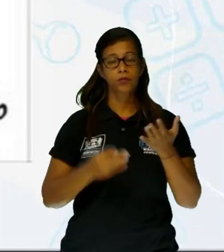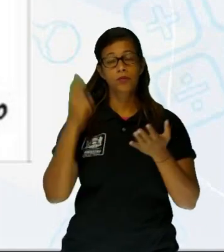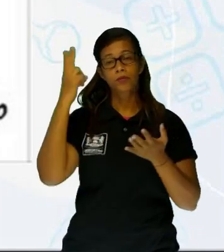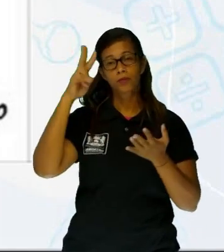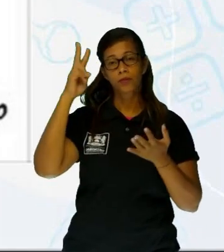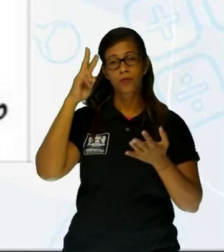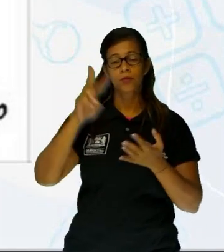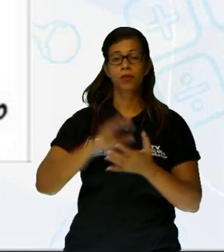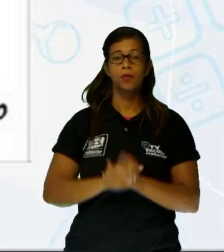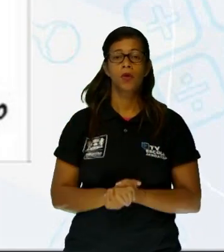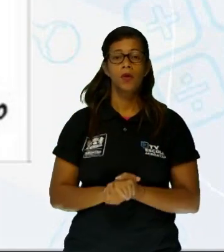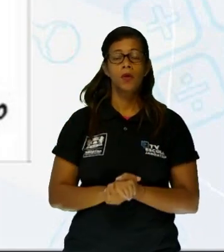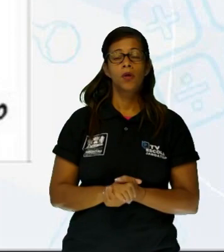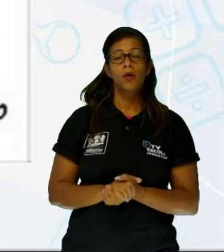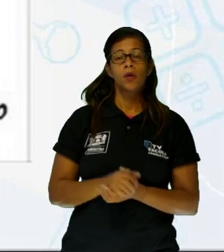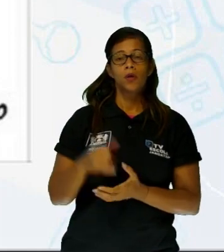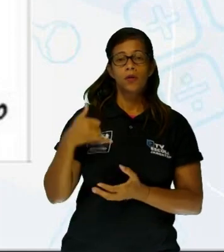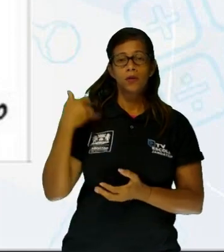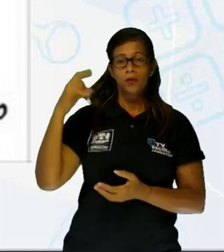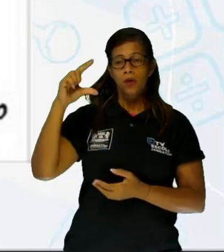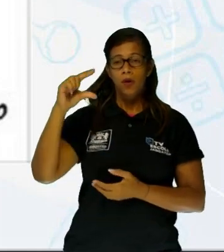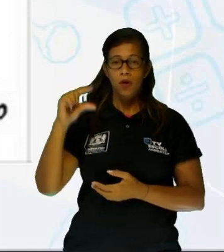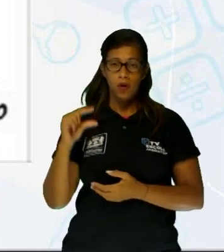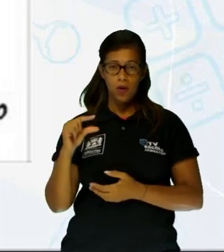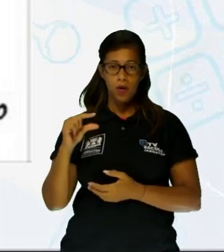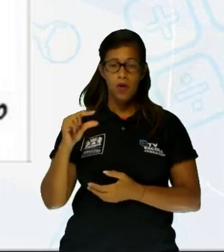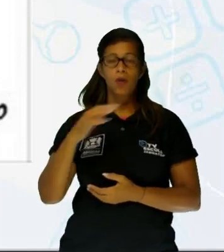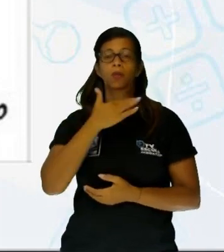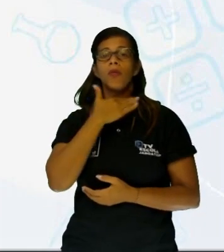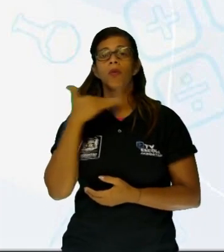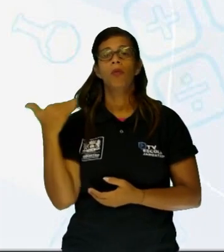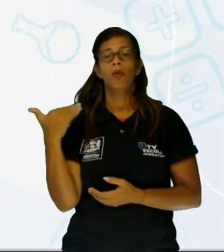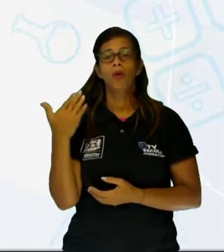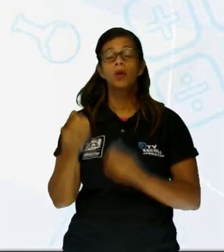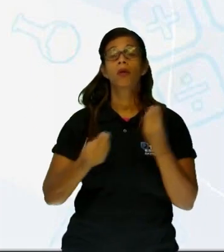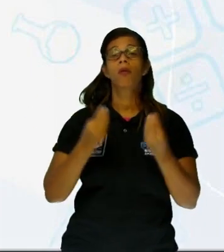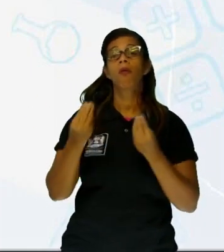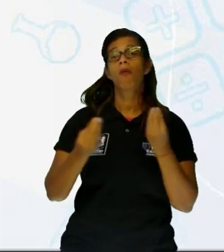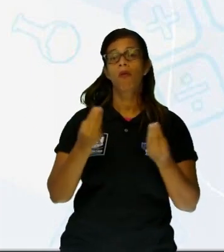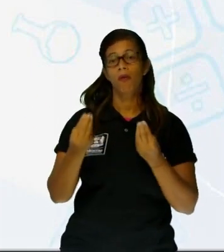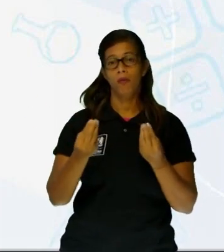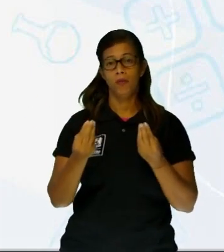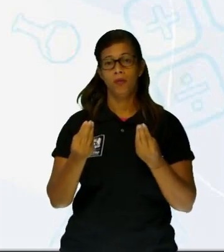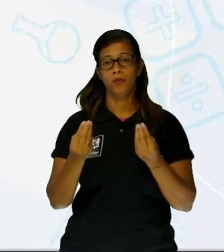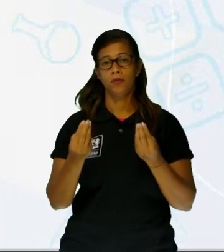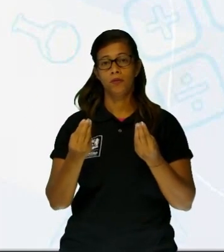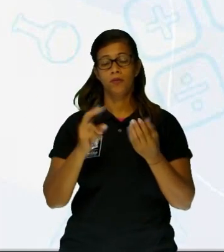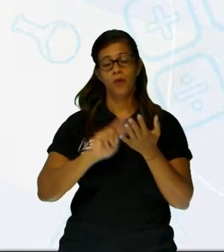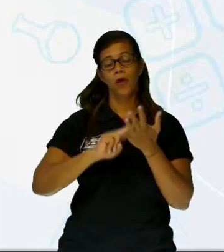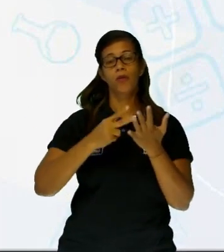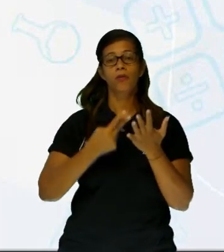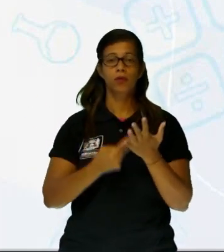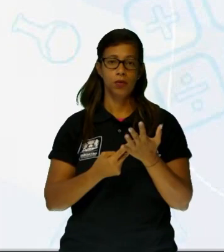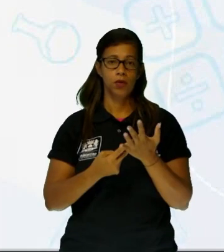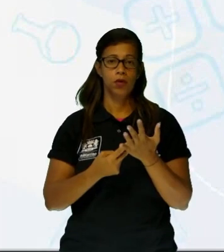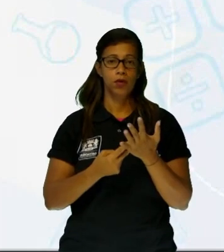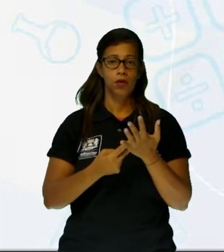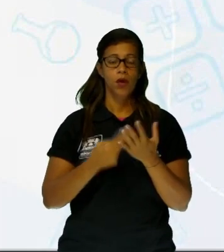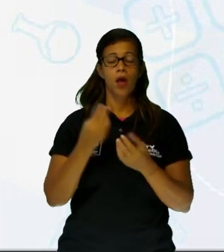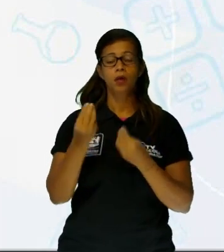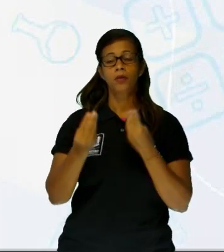Se reduzir a maioridade penal, morre. Vamos ver como é que a gente poderia reescrever isso aí, de modo que não houvesse